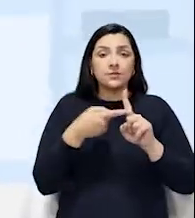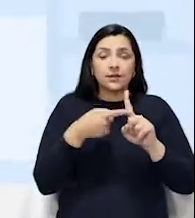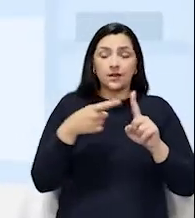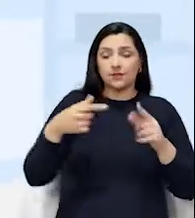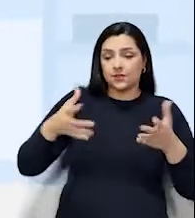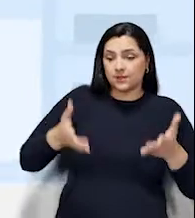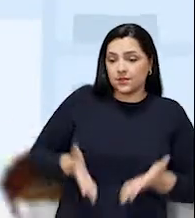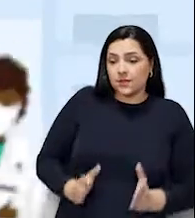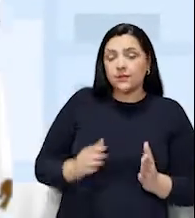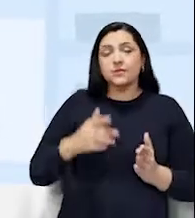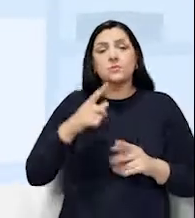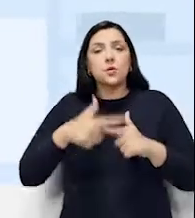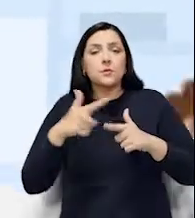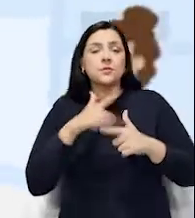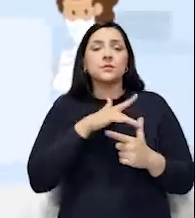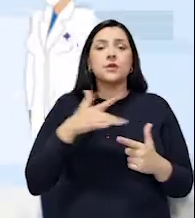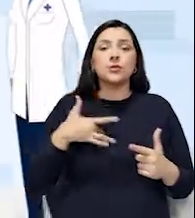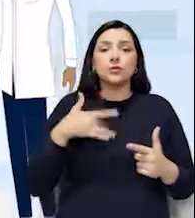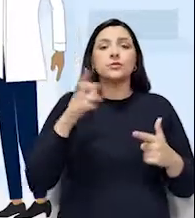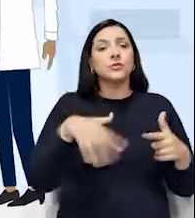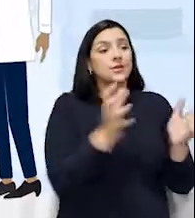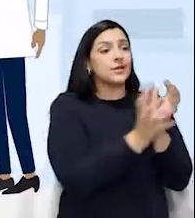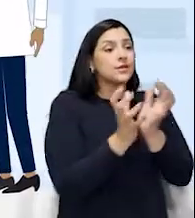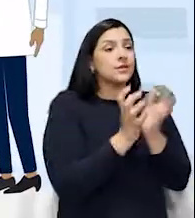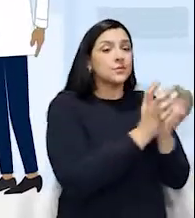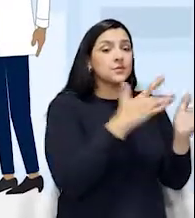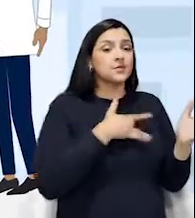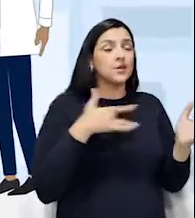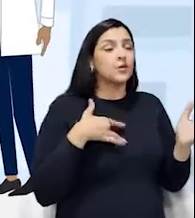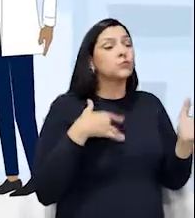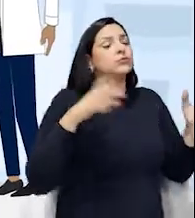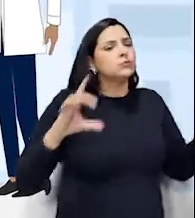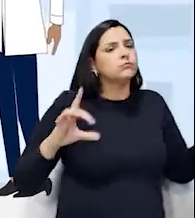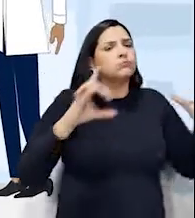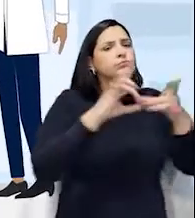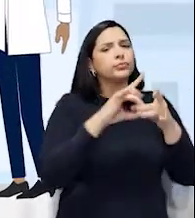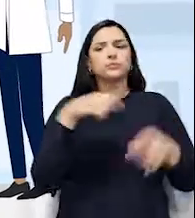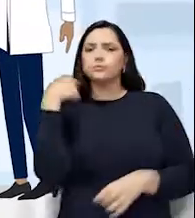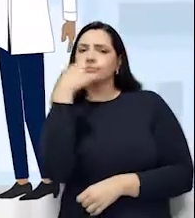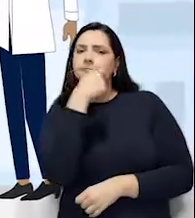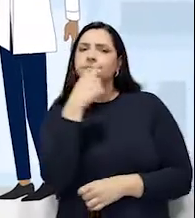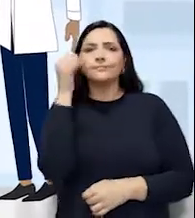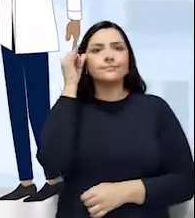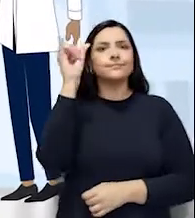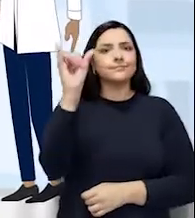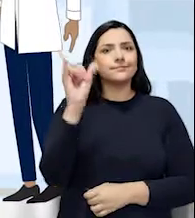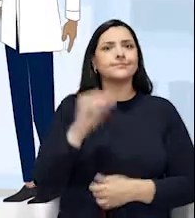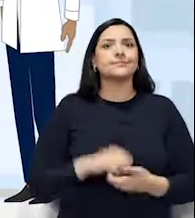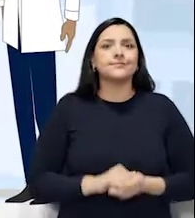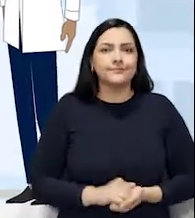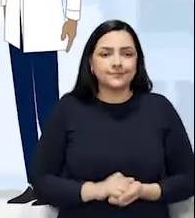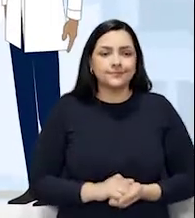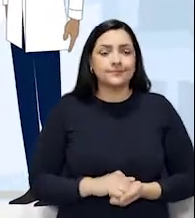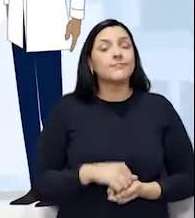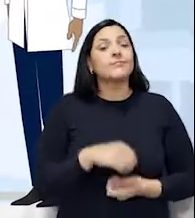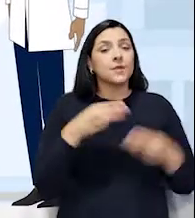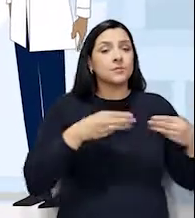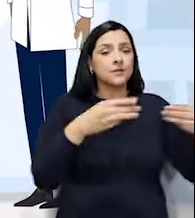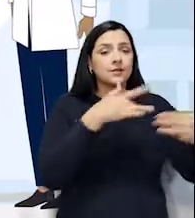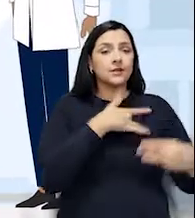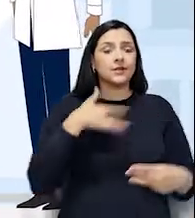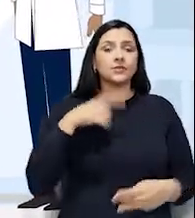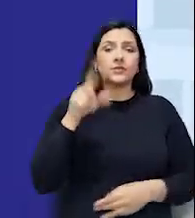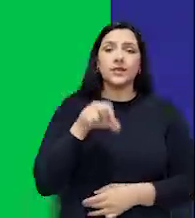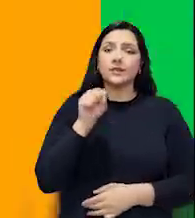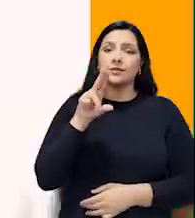dentistas é feito em conjunto com as demais equipes de saúde de forma integrada. O Ministério da Saúde é SUIS. É o